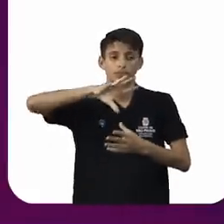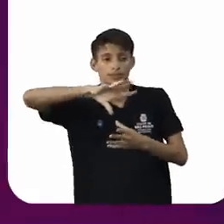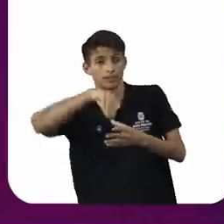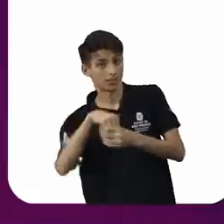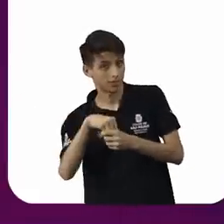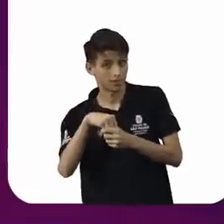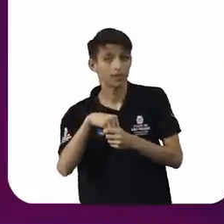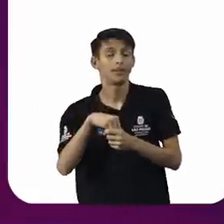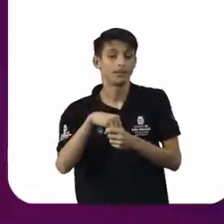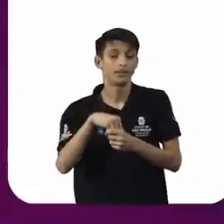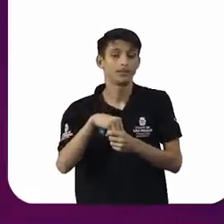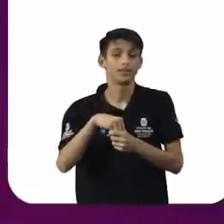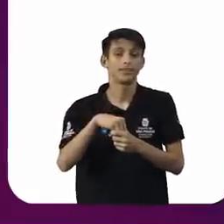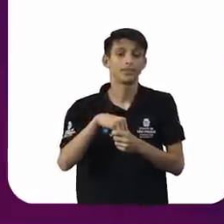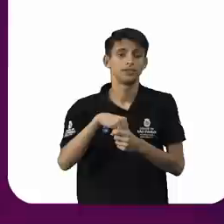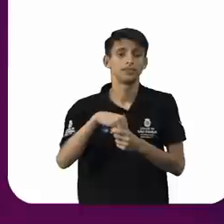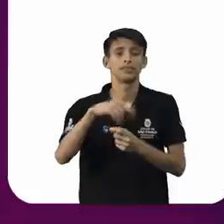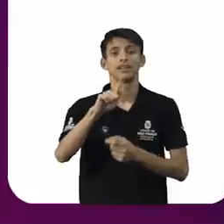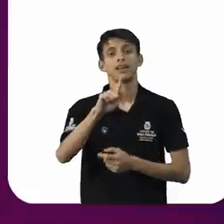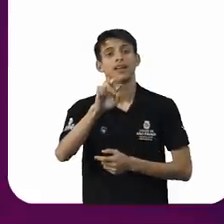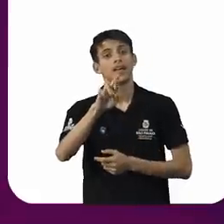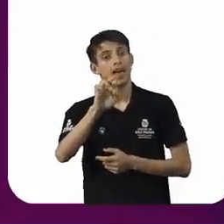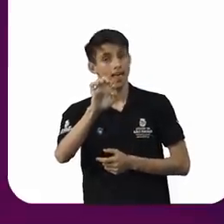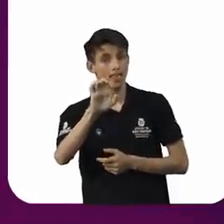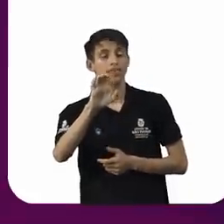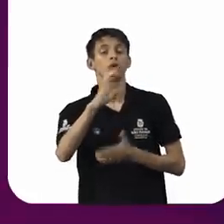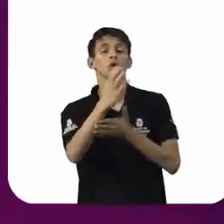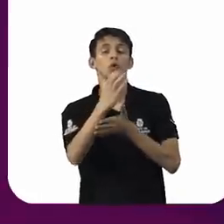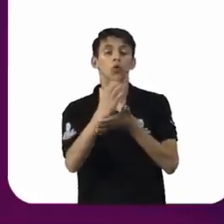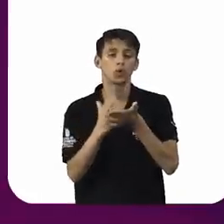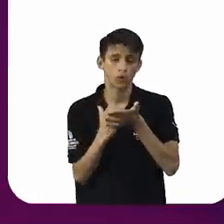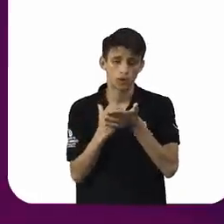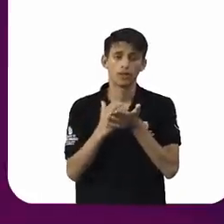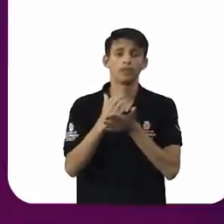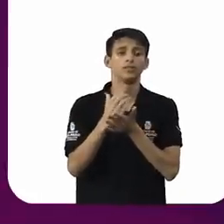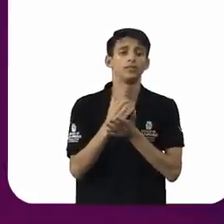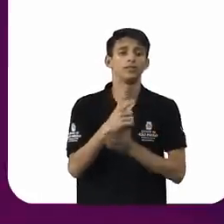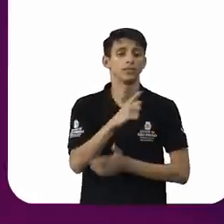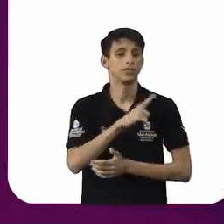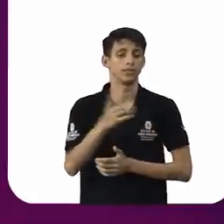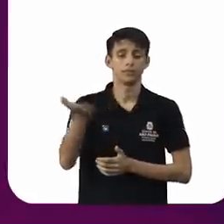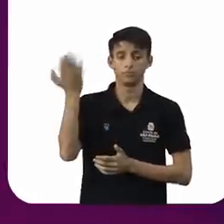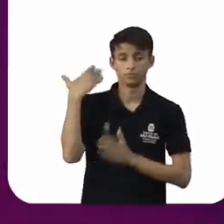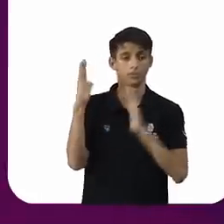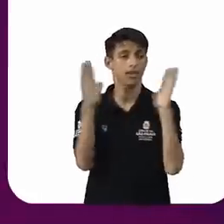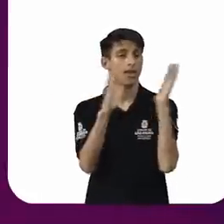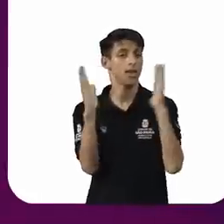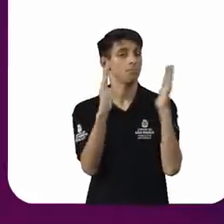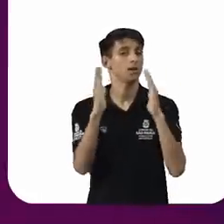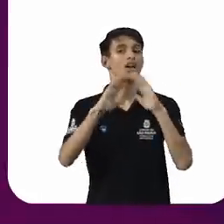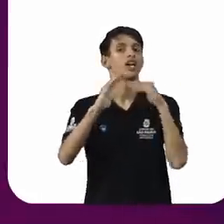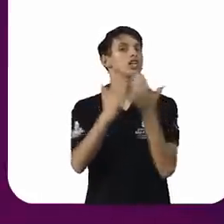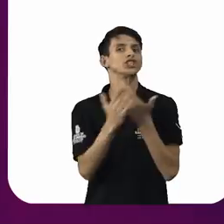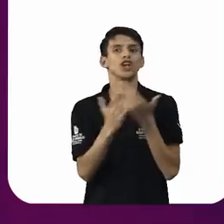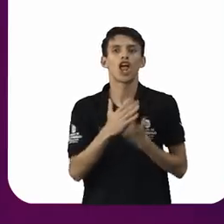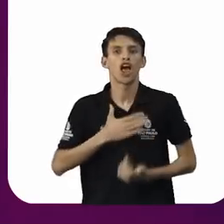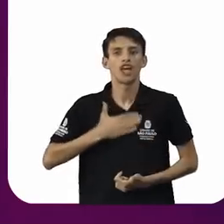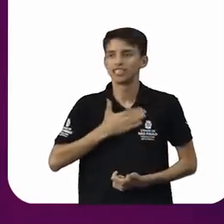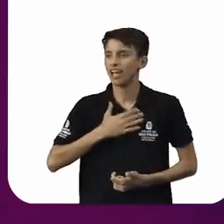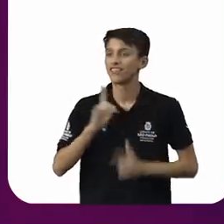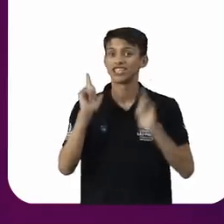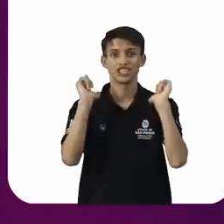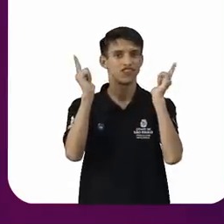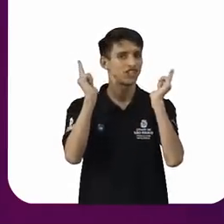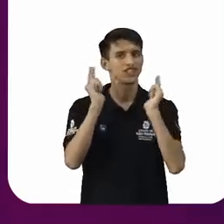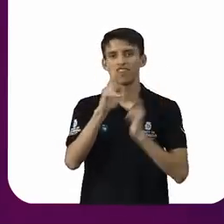grade, olha aí o nome. Você olha para uma escola hoje, no nosso tempo, pai Edio sabe disso, a gente ia para a escola para se divertir, o